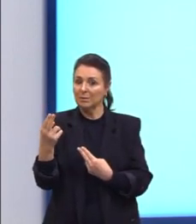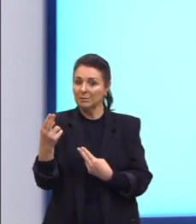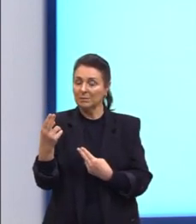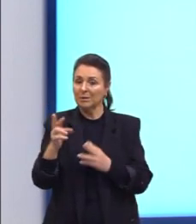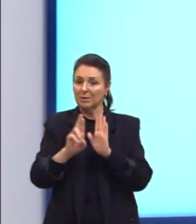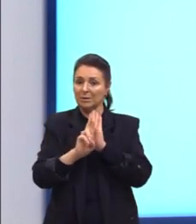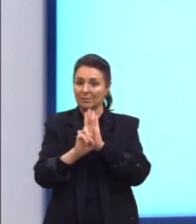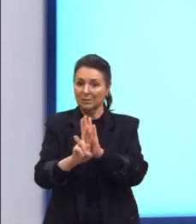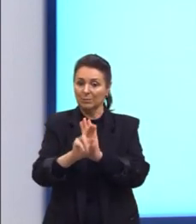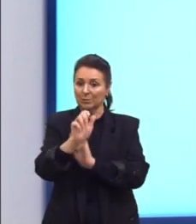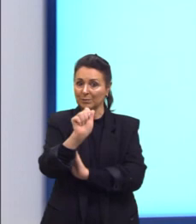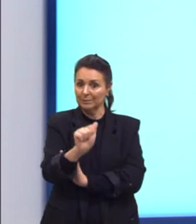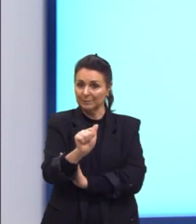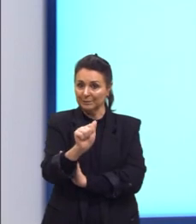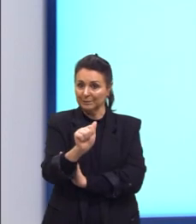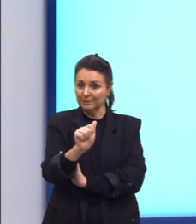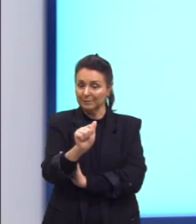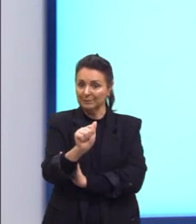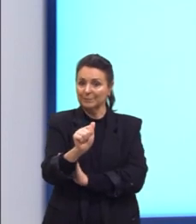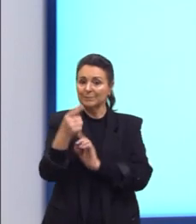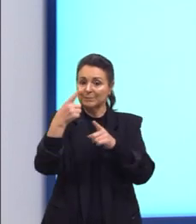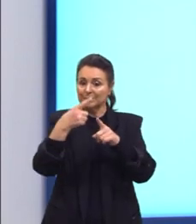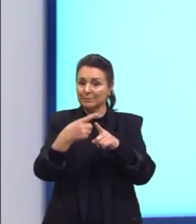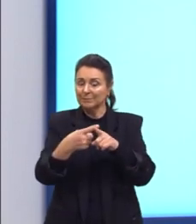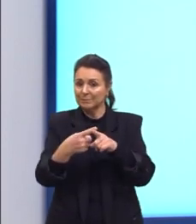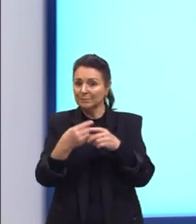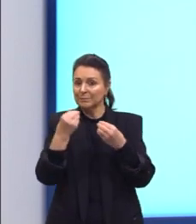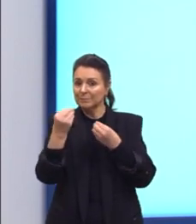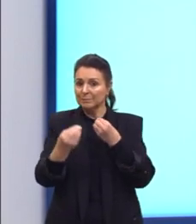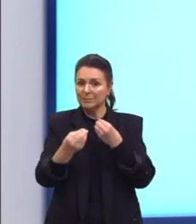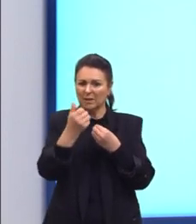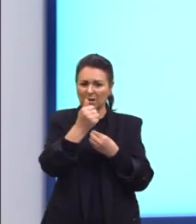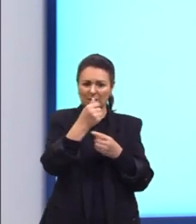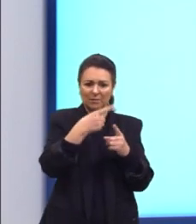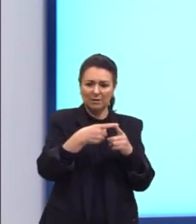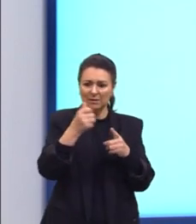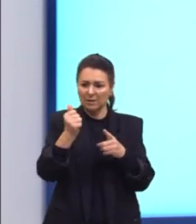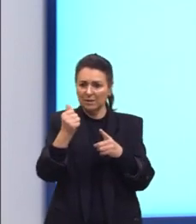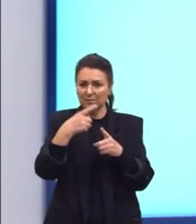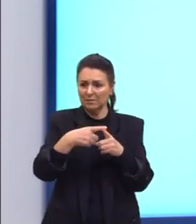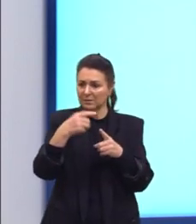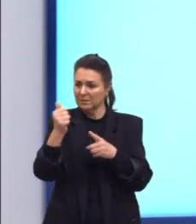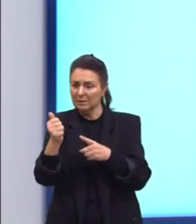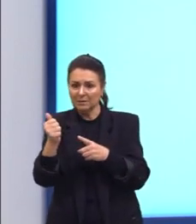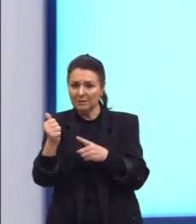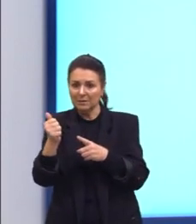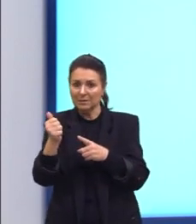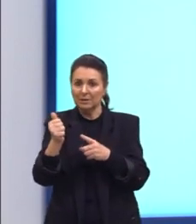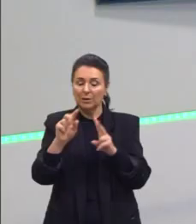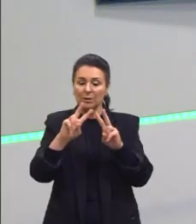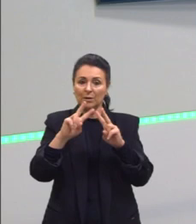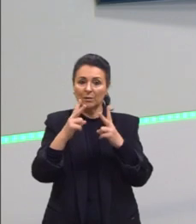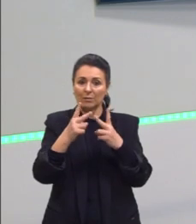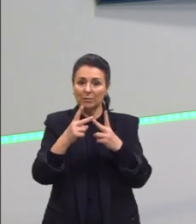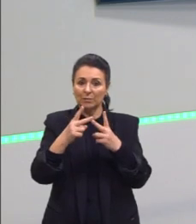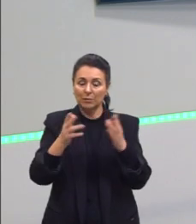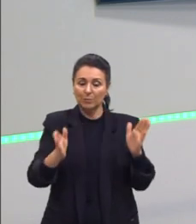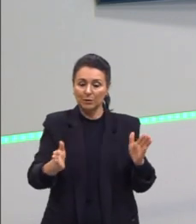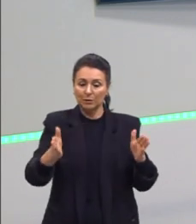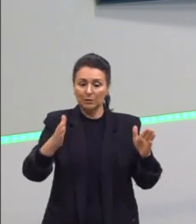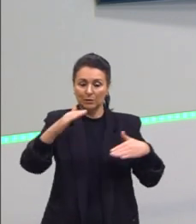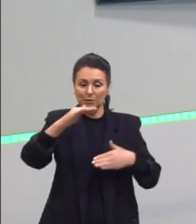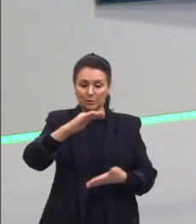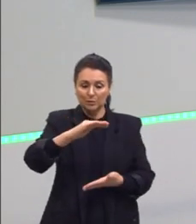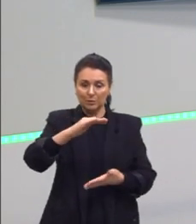representamos por A. Como nós multiplicaríamos A vezes A vezes A, o volume de um cubo pode ser dado, então,